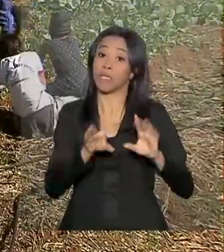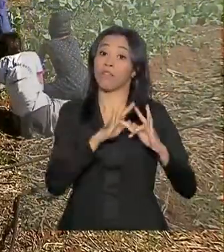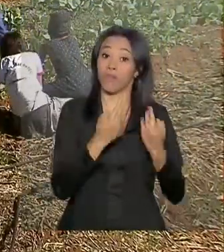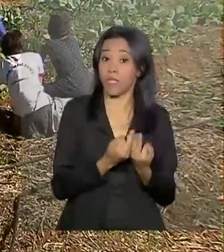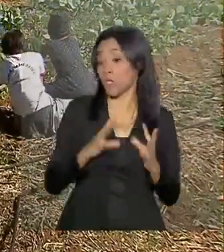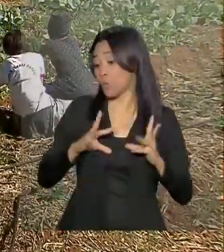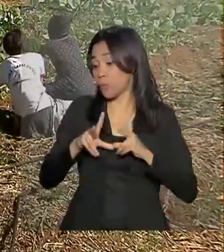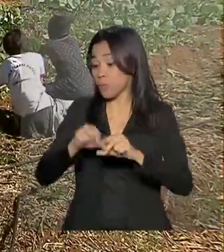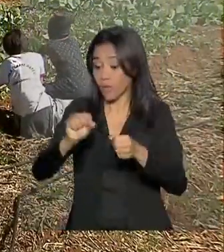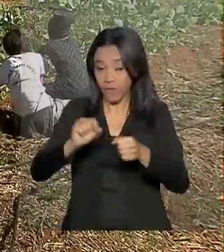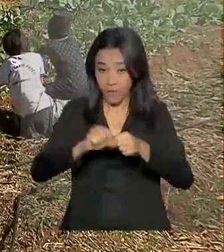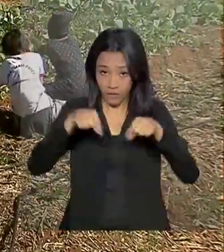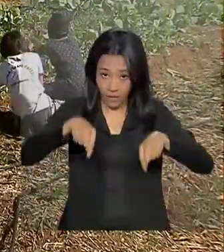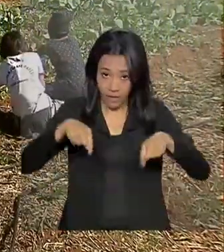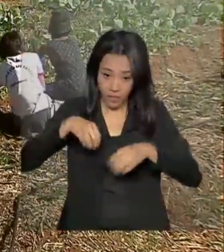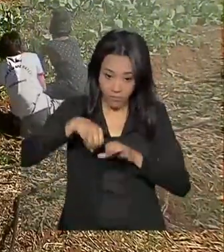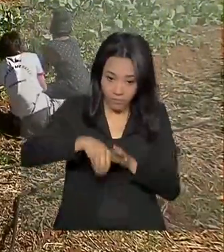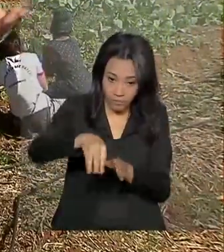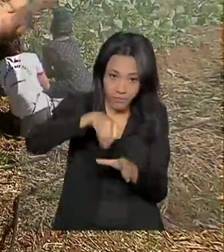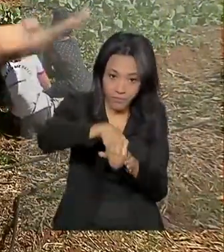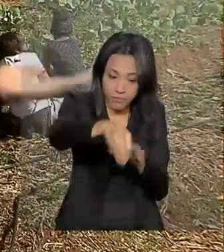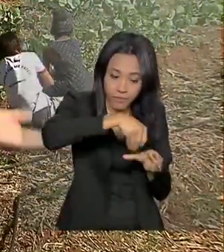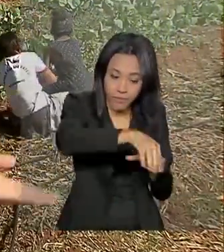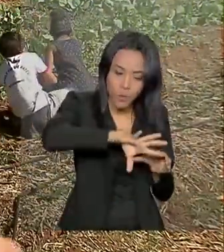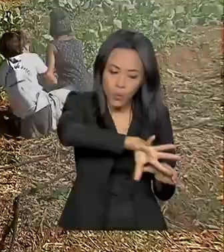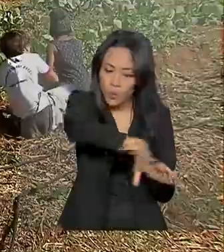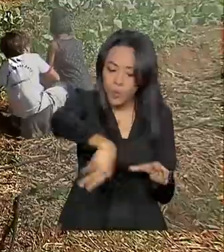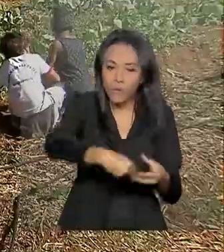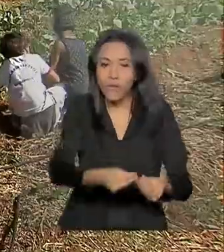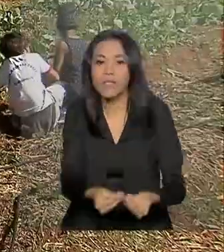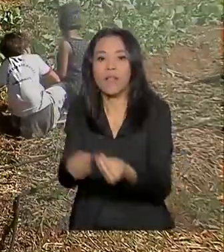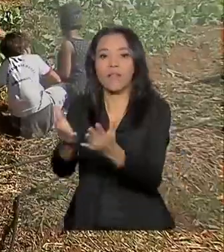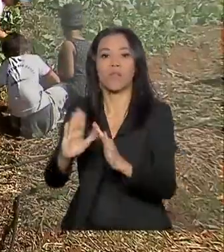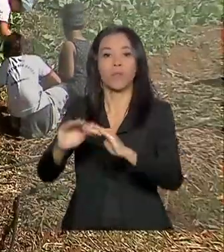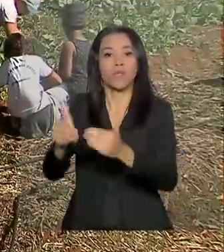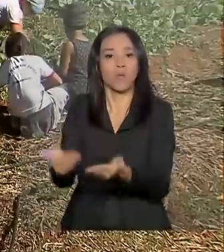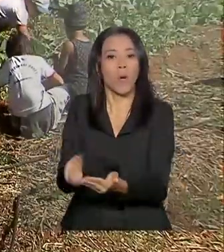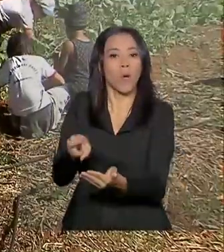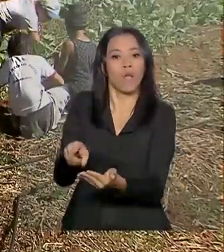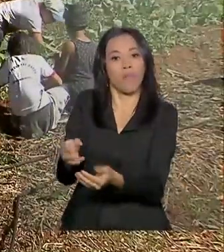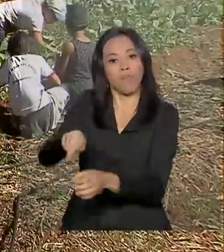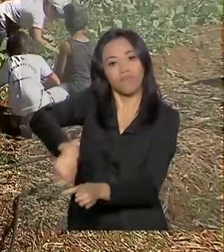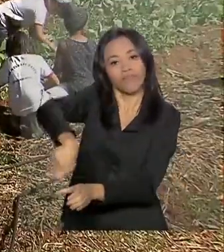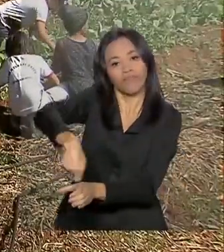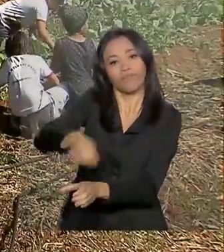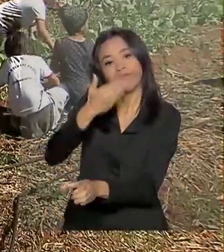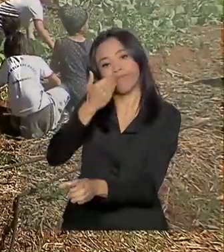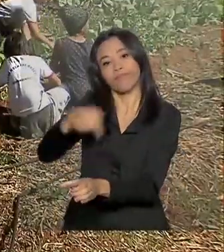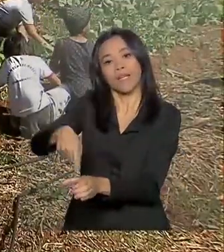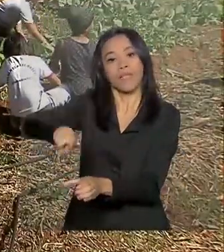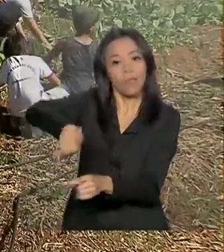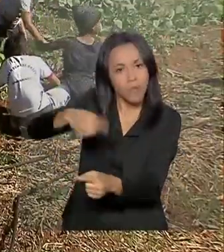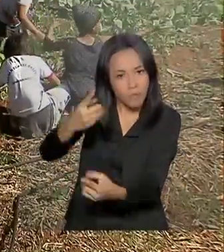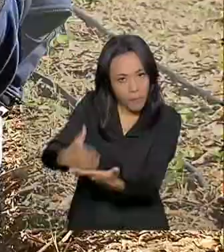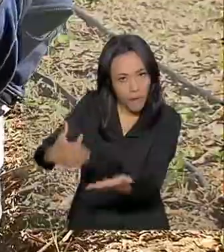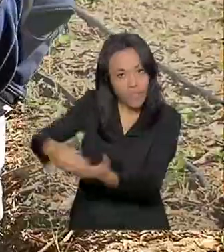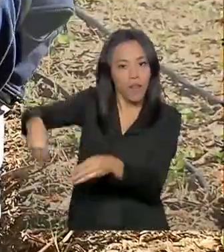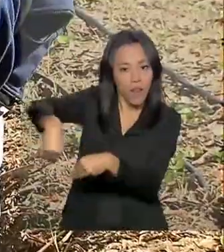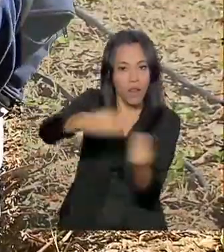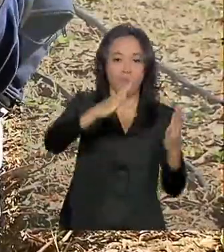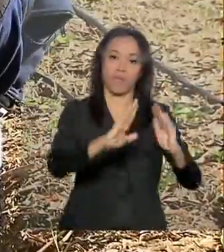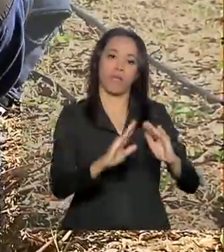tudo que é produzido aqui na horta, parte vai para as refeições servidas na escola e a outra parte os alunos levam para casa.